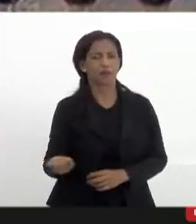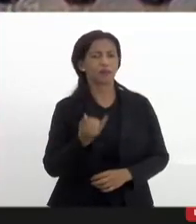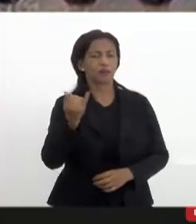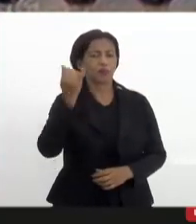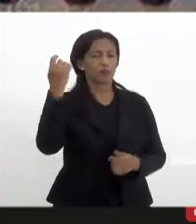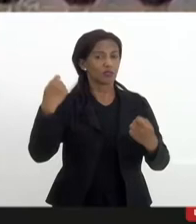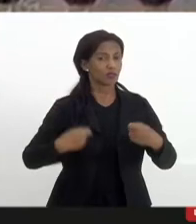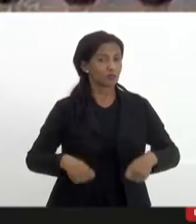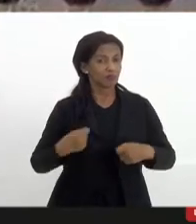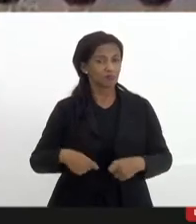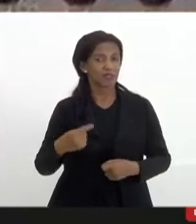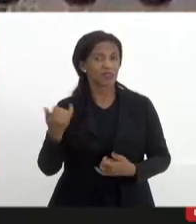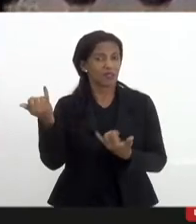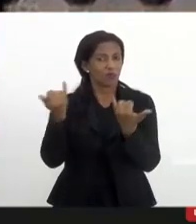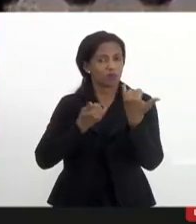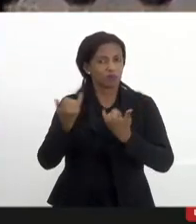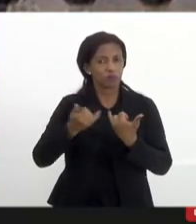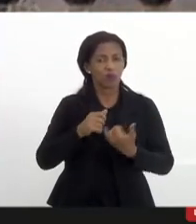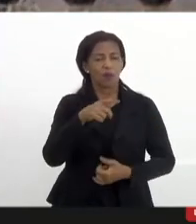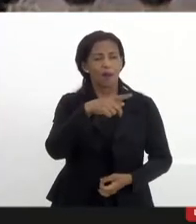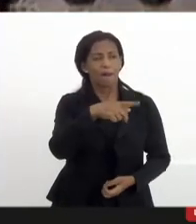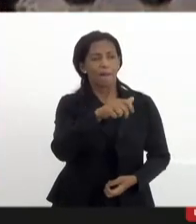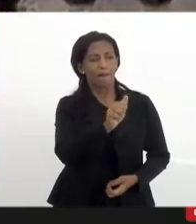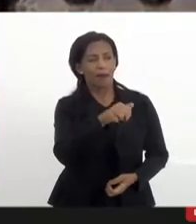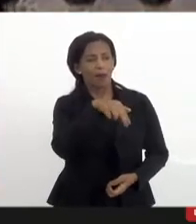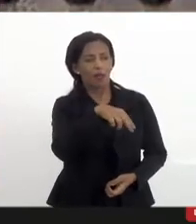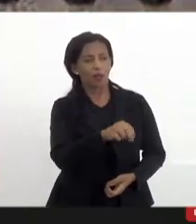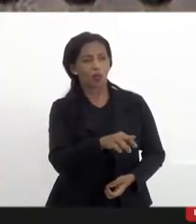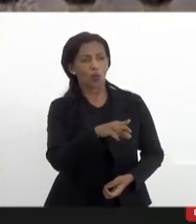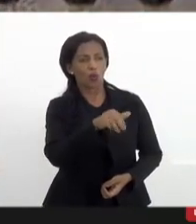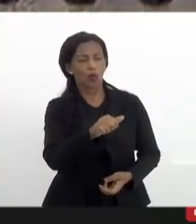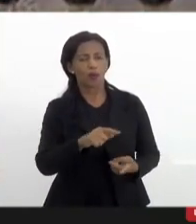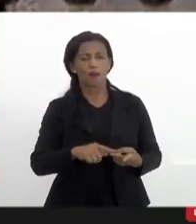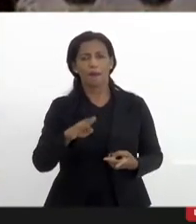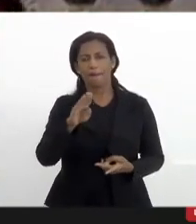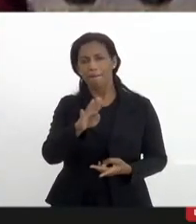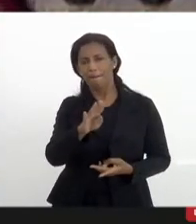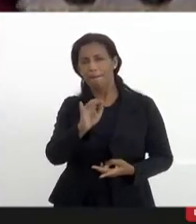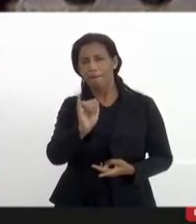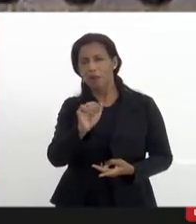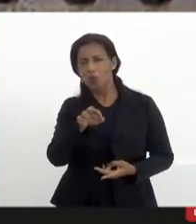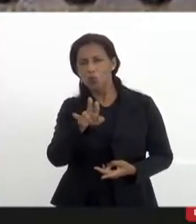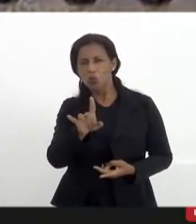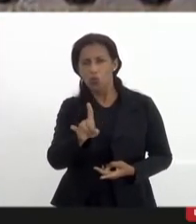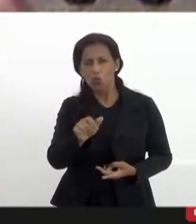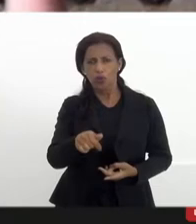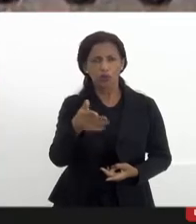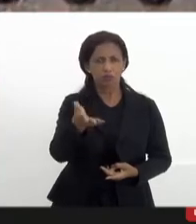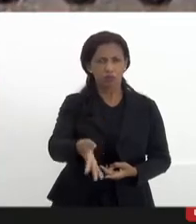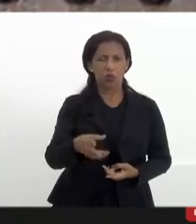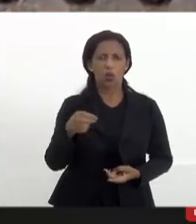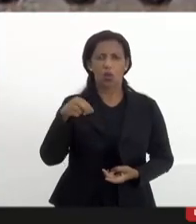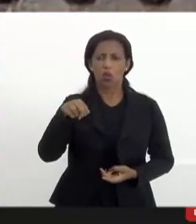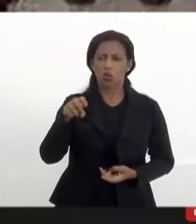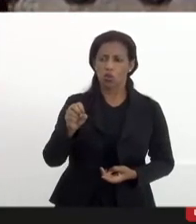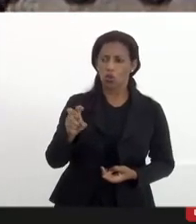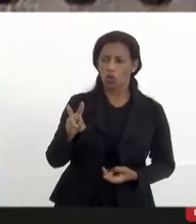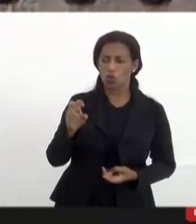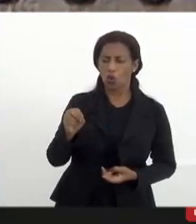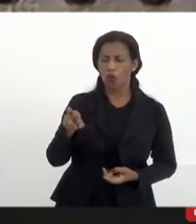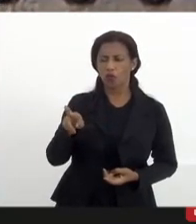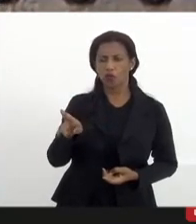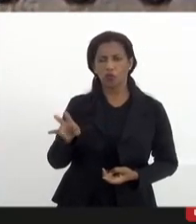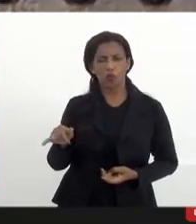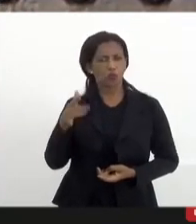precisamos ouvir como a Rádio Panorama do Vidgal a Rádio Bicuda está aqui eu ia falar há novos rumos eu não sei se tem